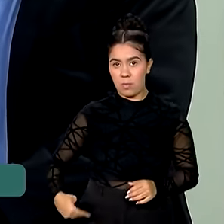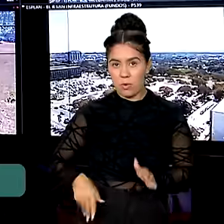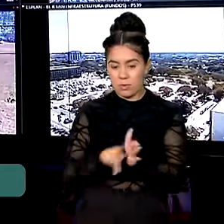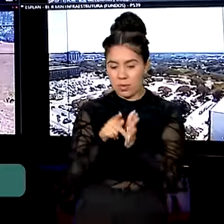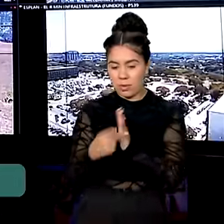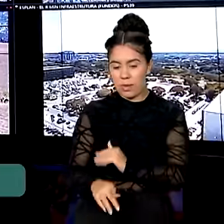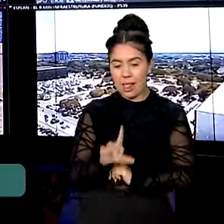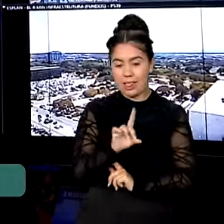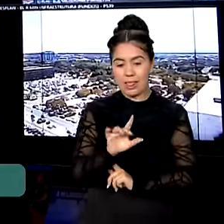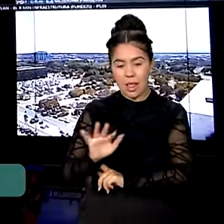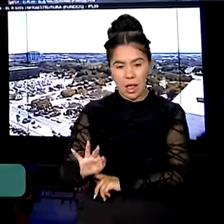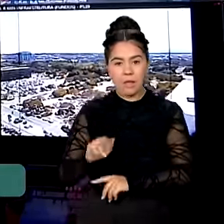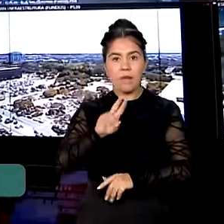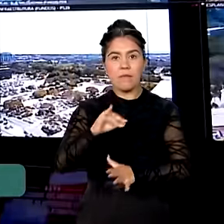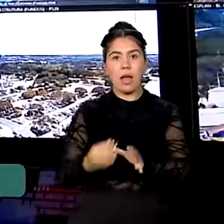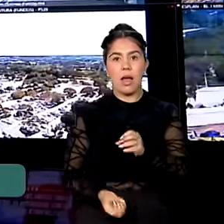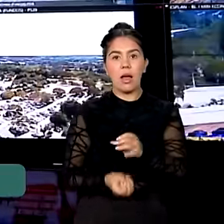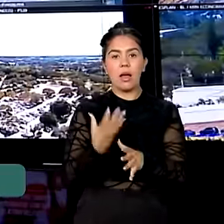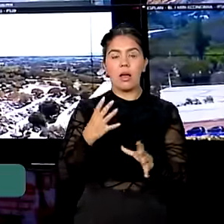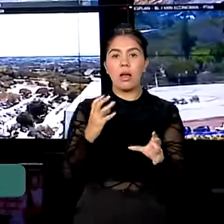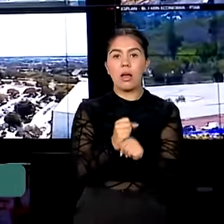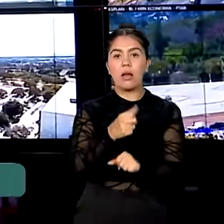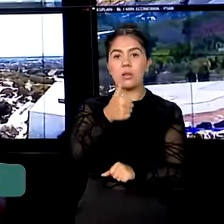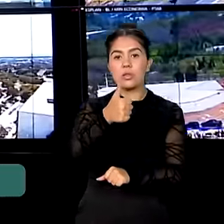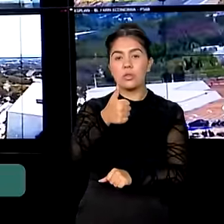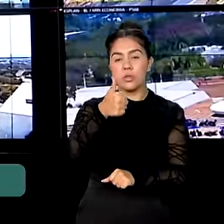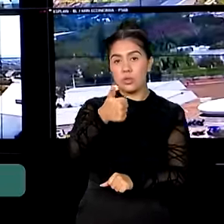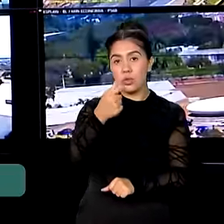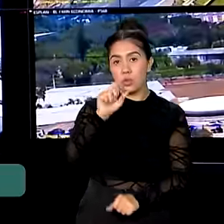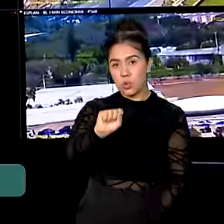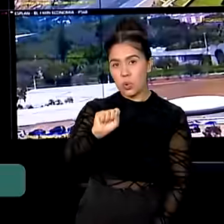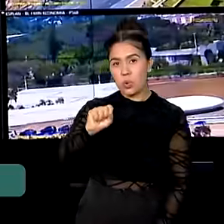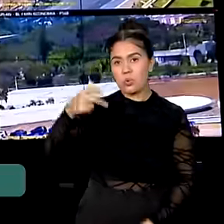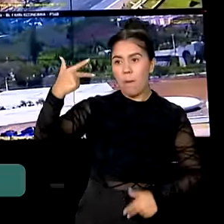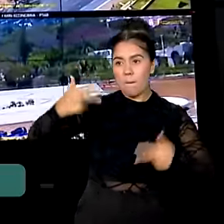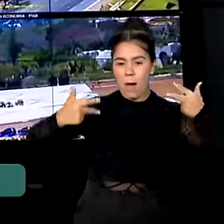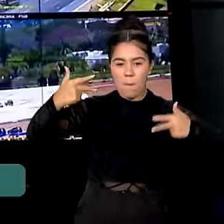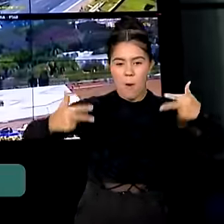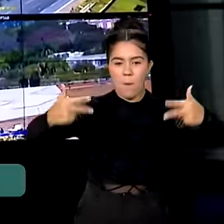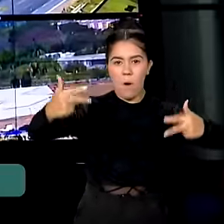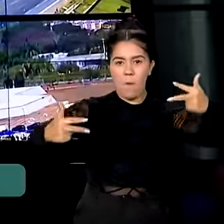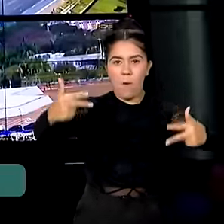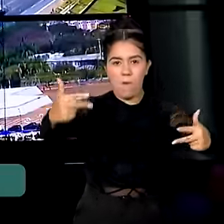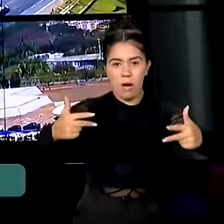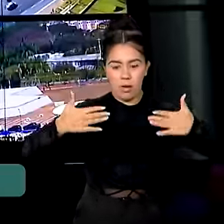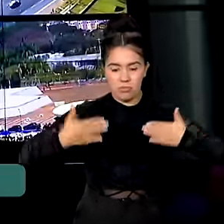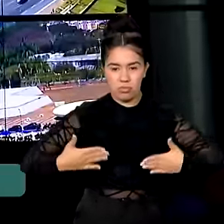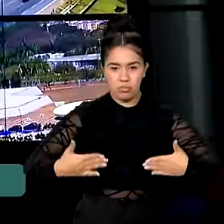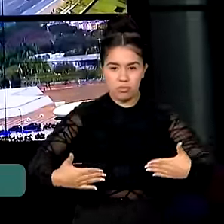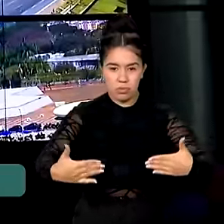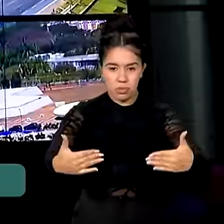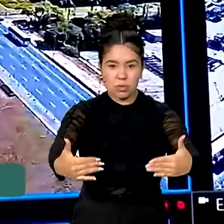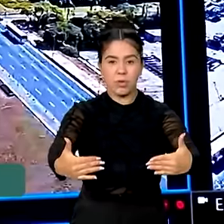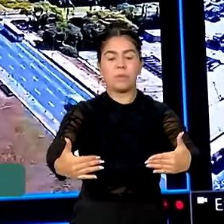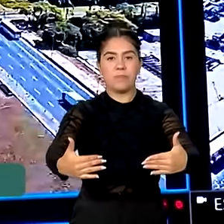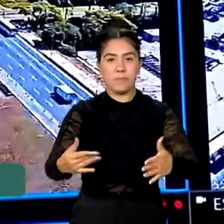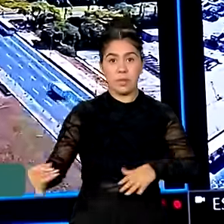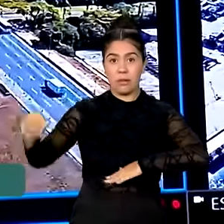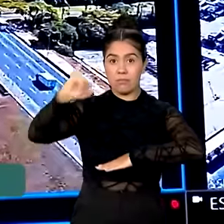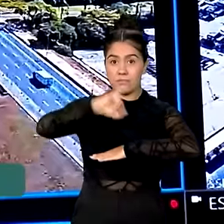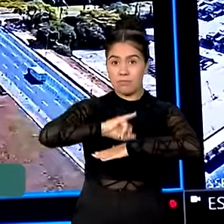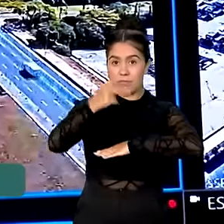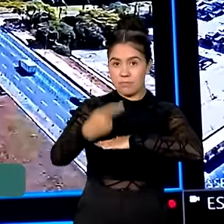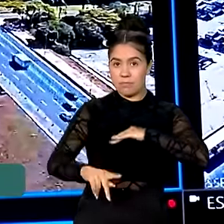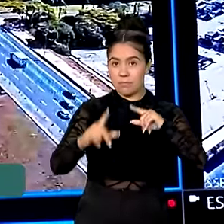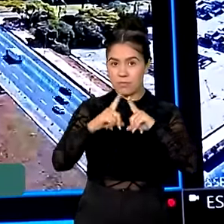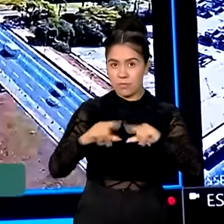vai instalar 18 câmeras de alta tecnologia ao longo da esplanada dos ministérios, centro de Brasília.